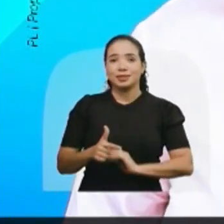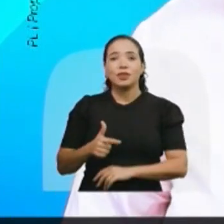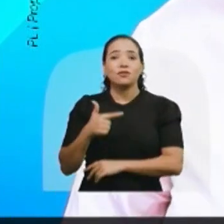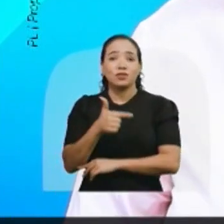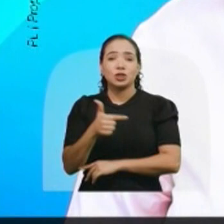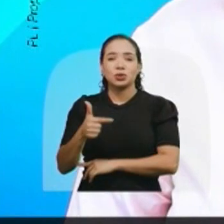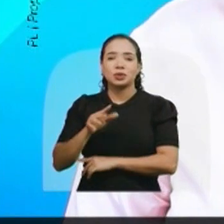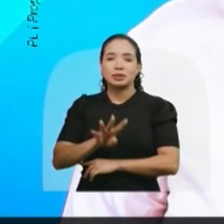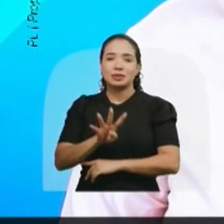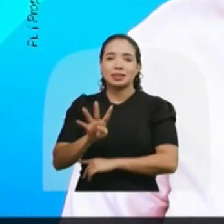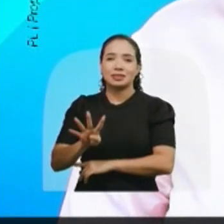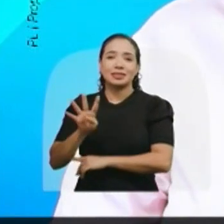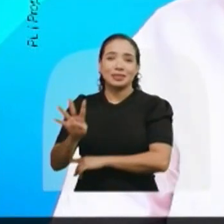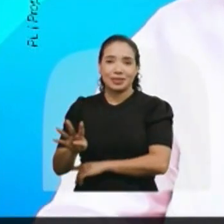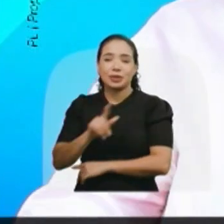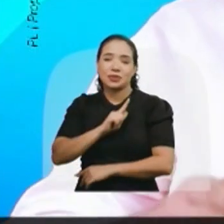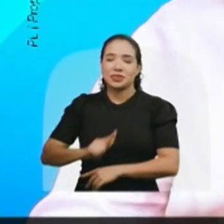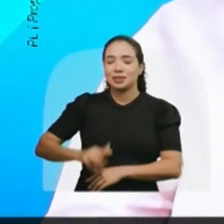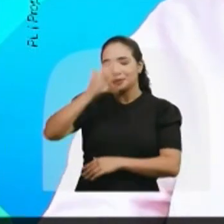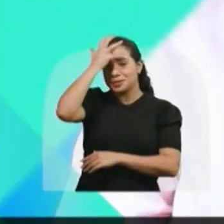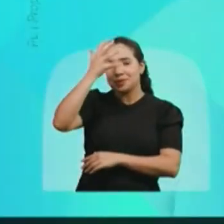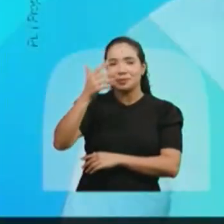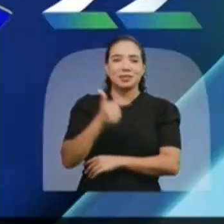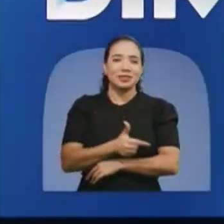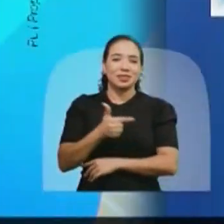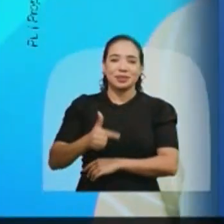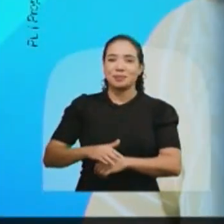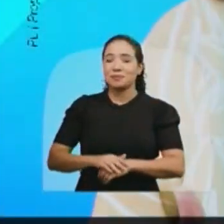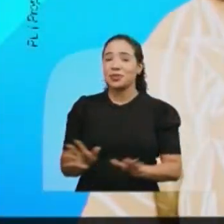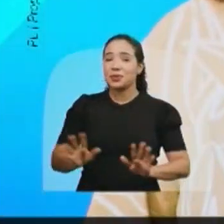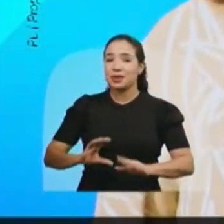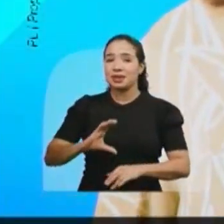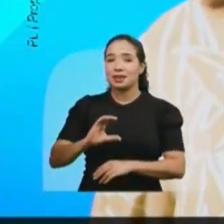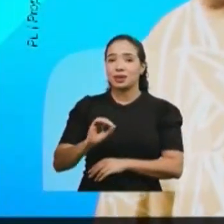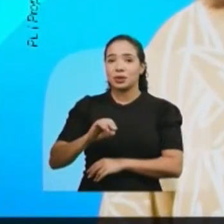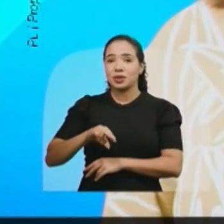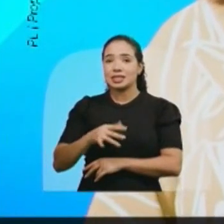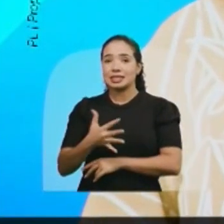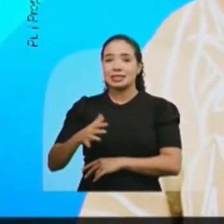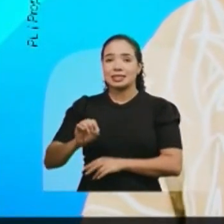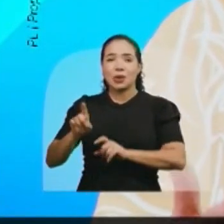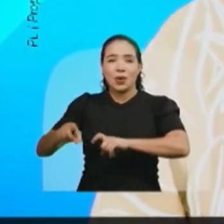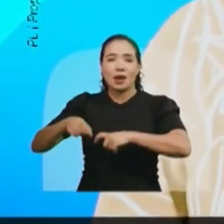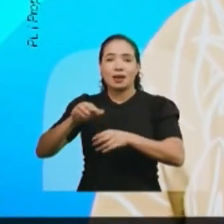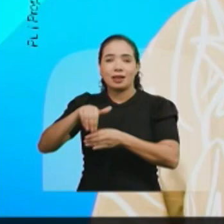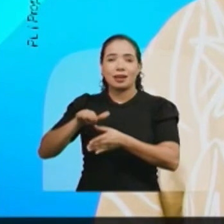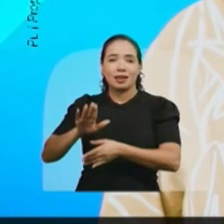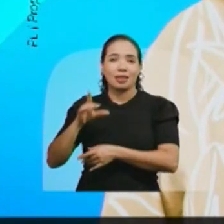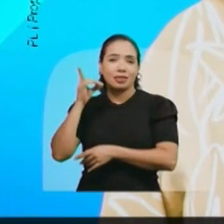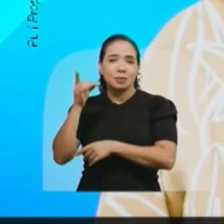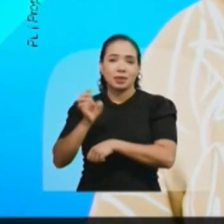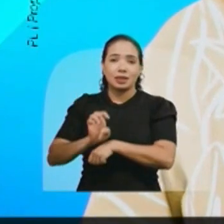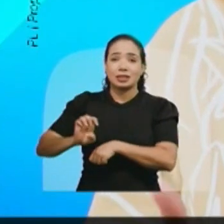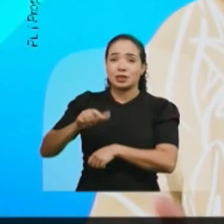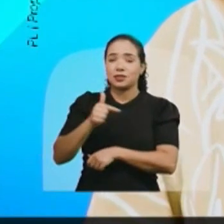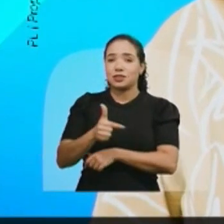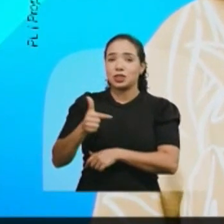22444, governador Dimas 22. Olá, eu sou a Conceição do Agro, candidata a deputado estadual